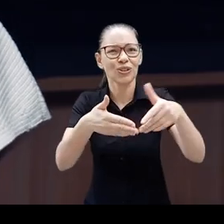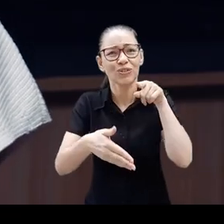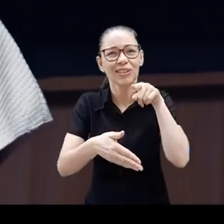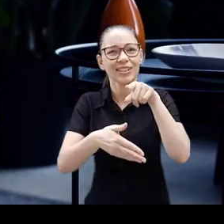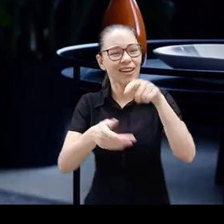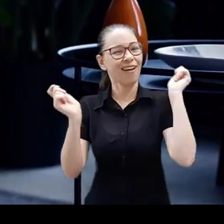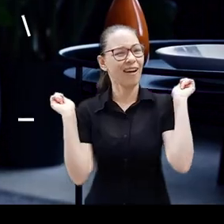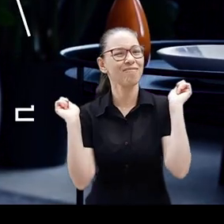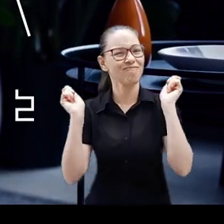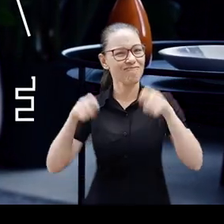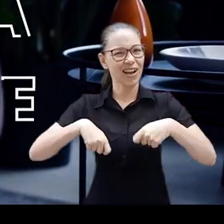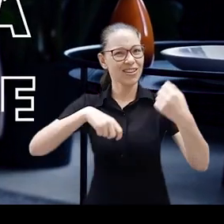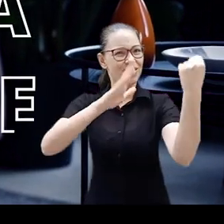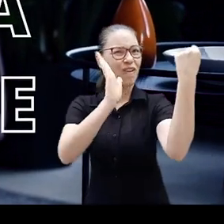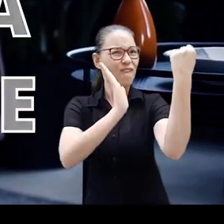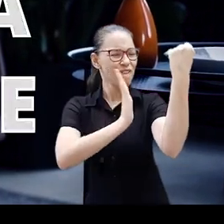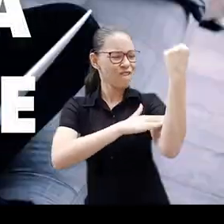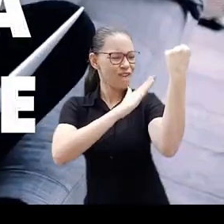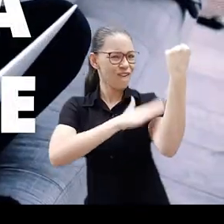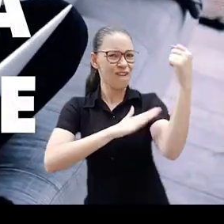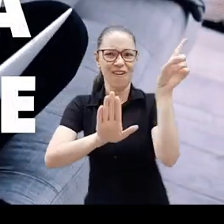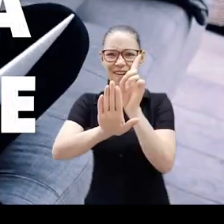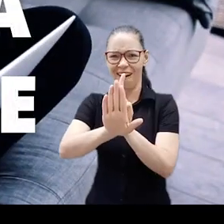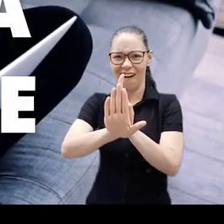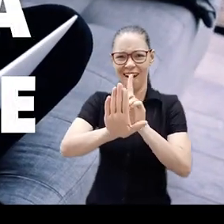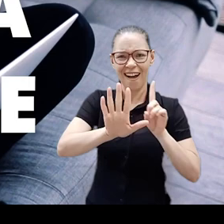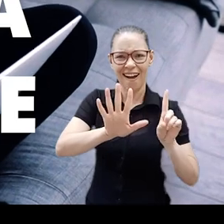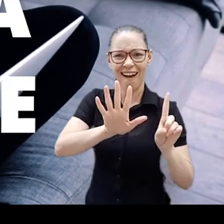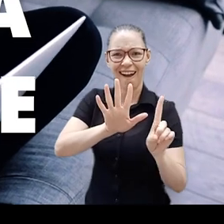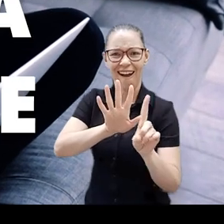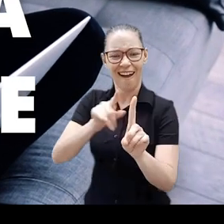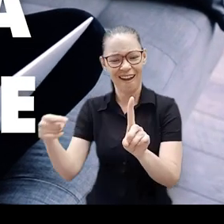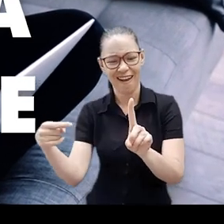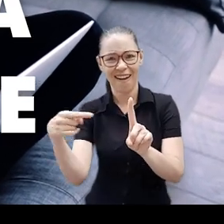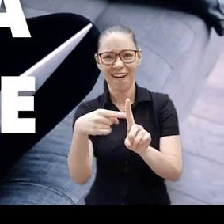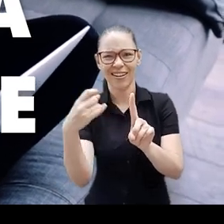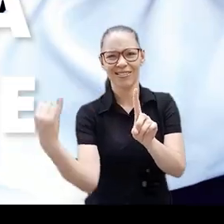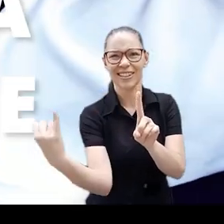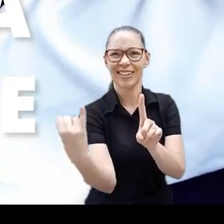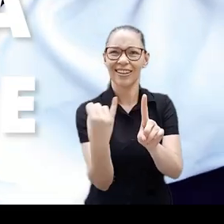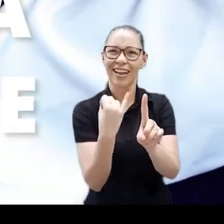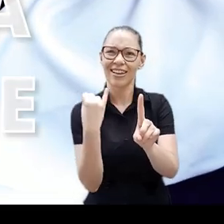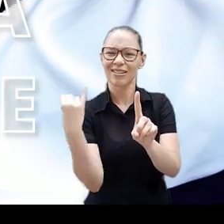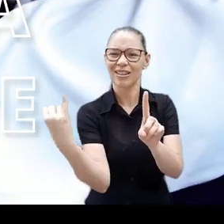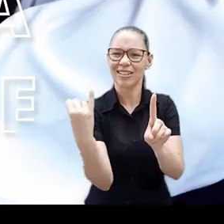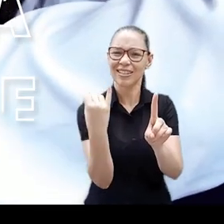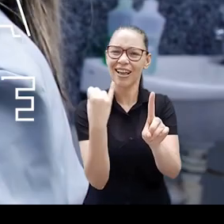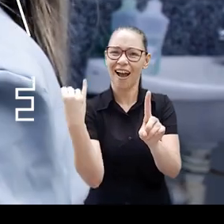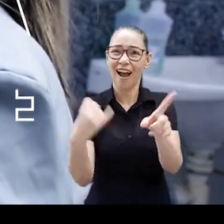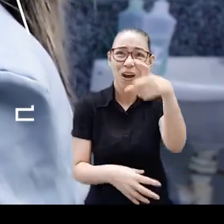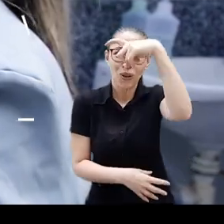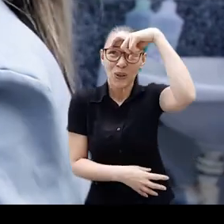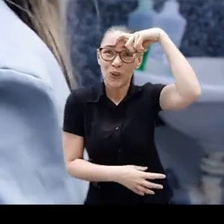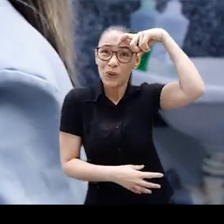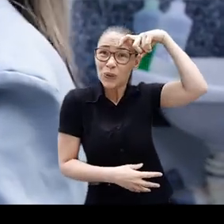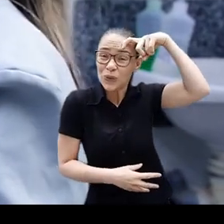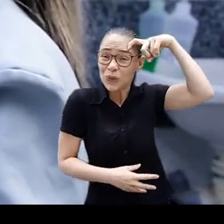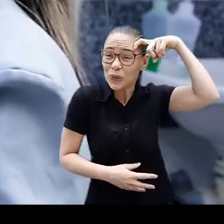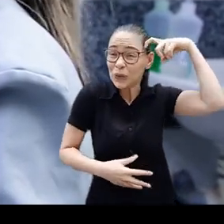mente, dá forças pra gente Só quem sofre entende o quanto você é essencial